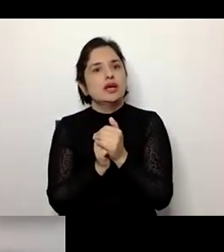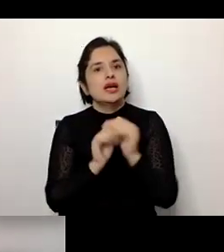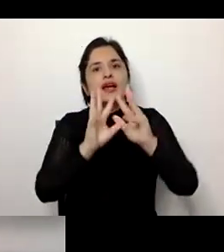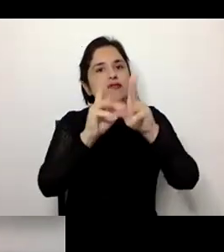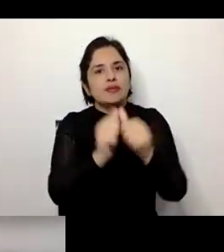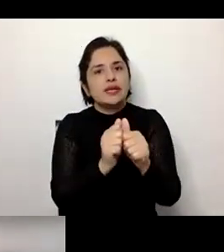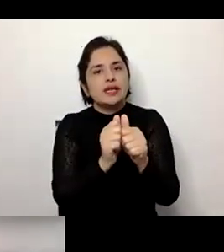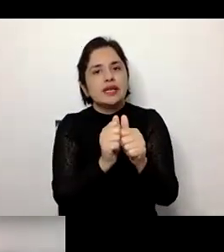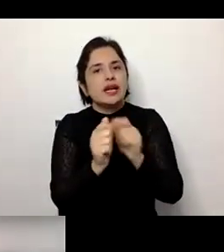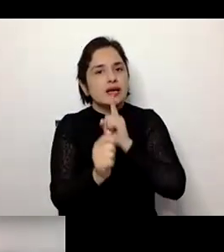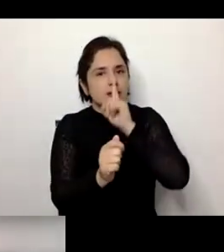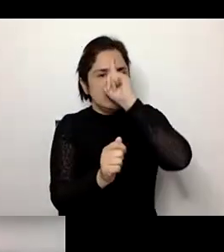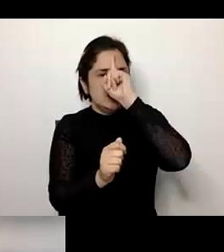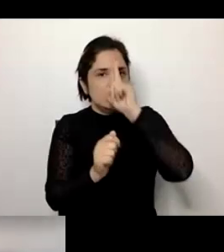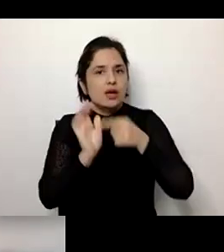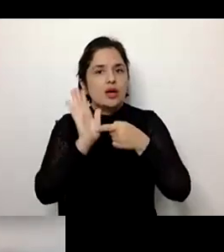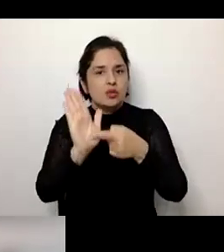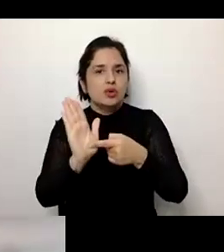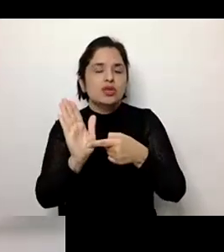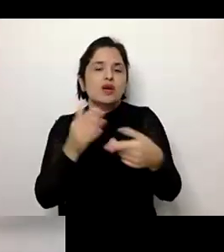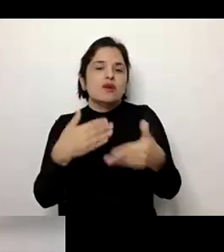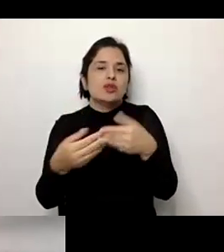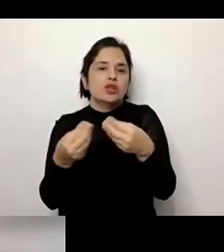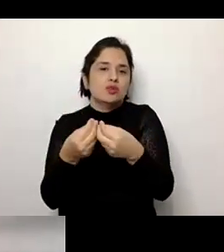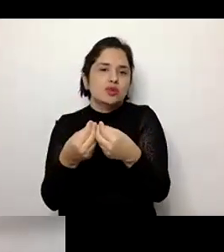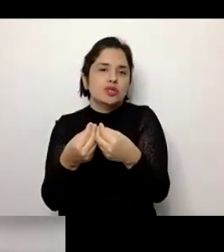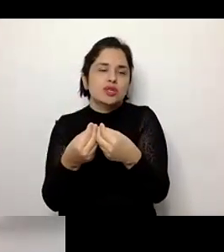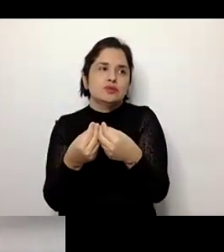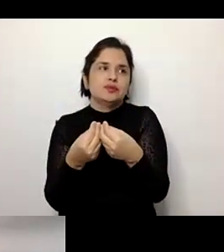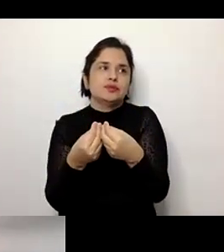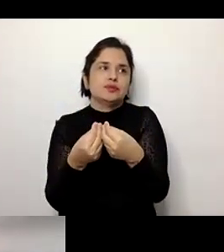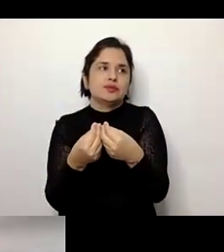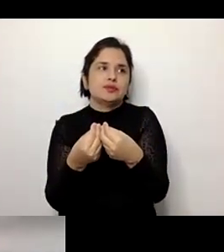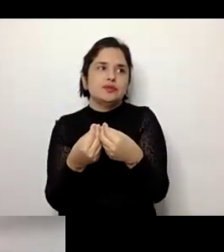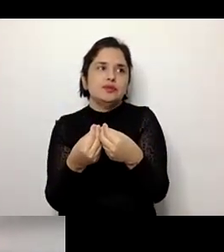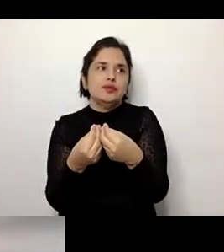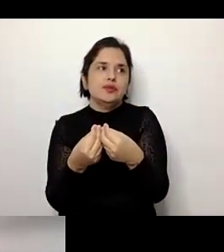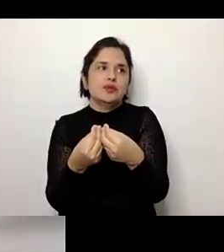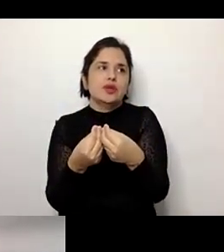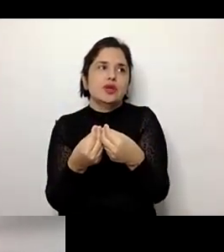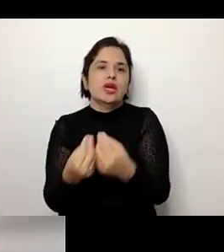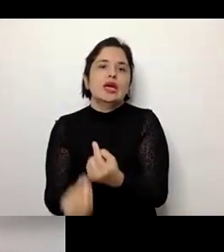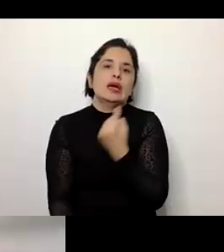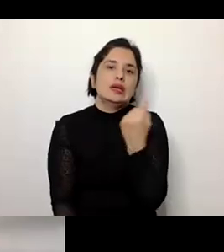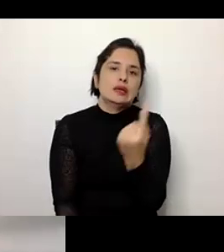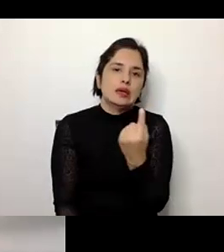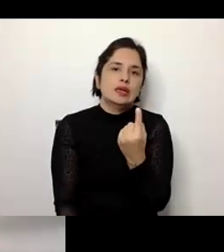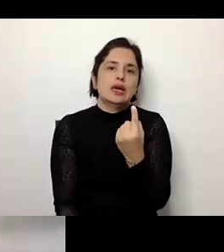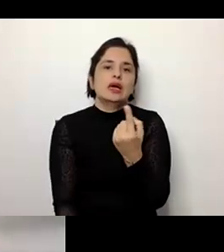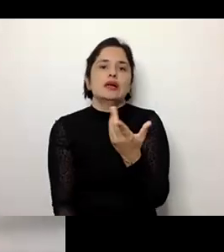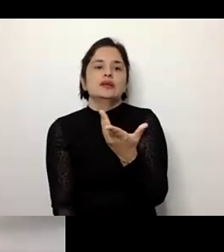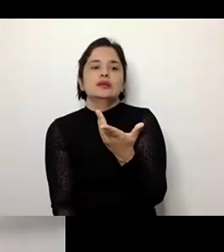porque justamente este estudo mostraba onde muito, ou seja, mais além de que geralmente dentro da dinâmica familiar